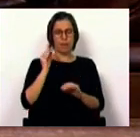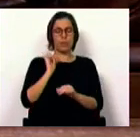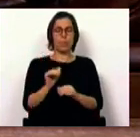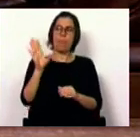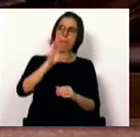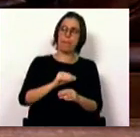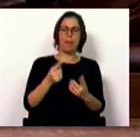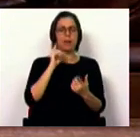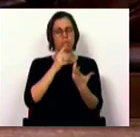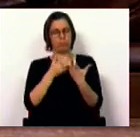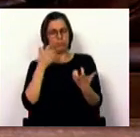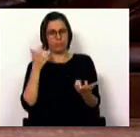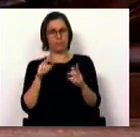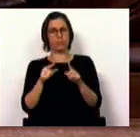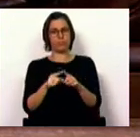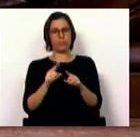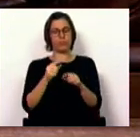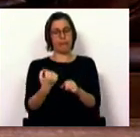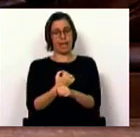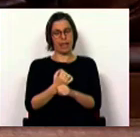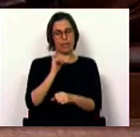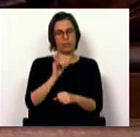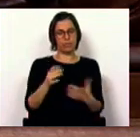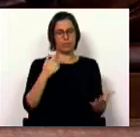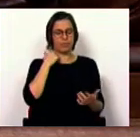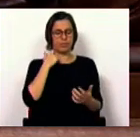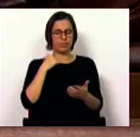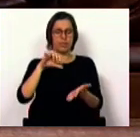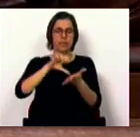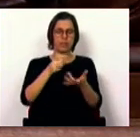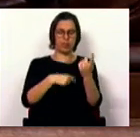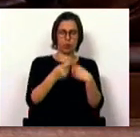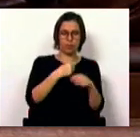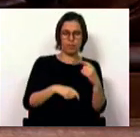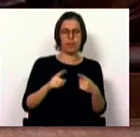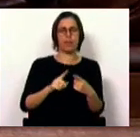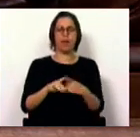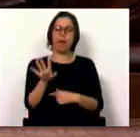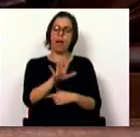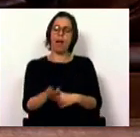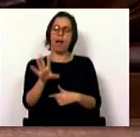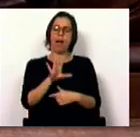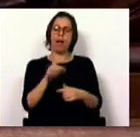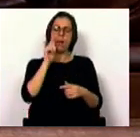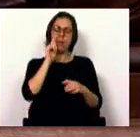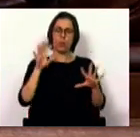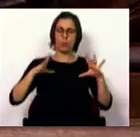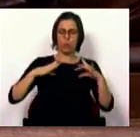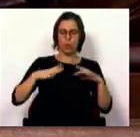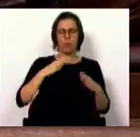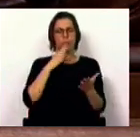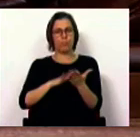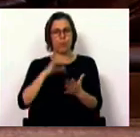maior relevância para esta atividade. Os centros comerciais, a área do turismo, da